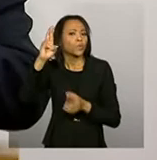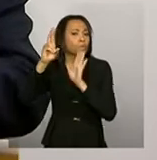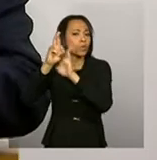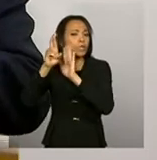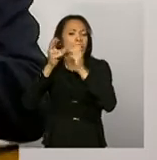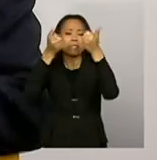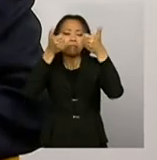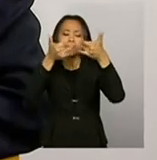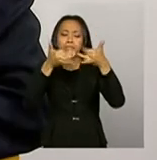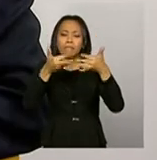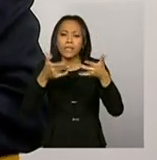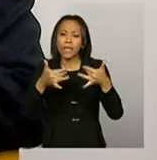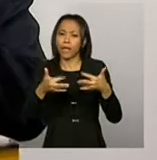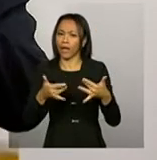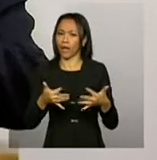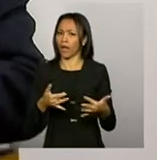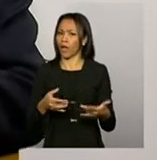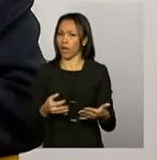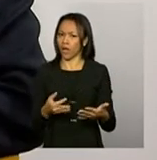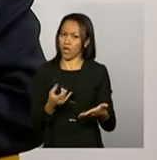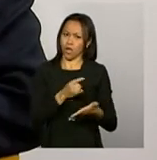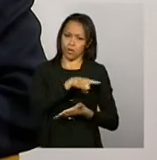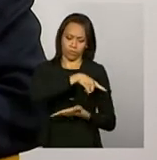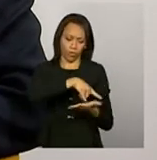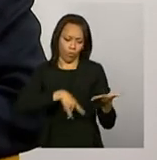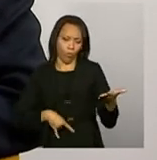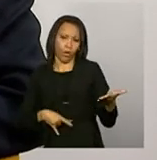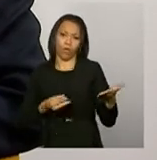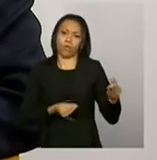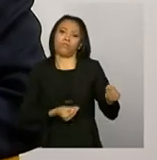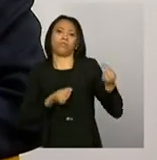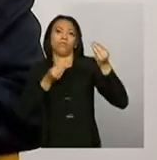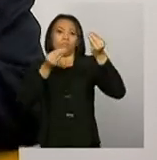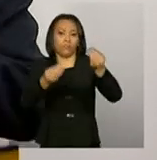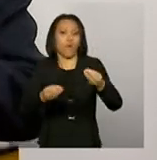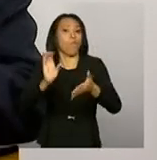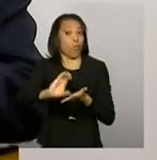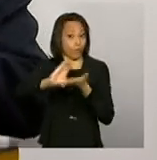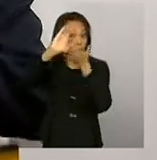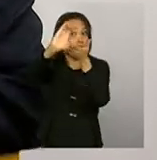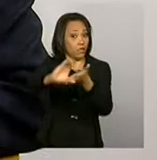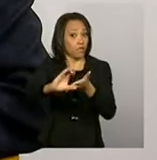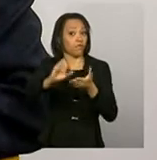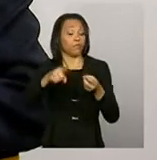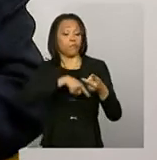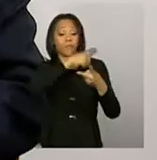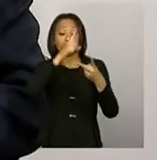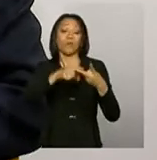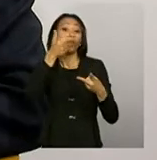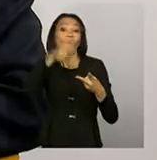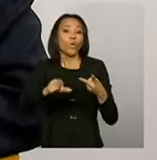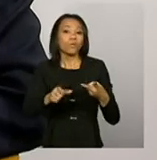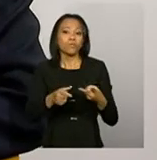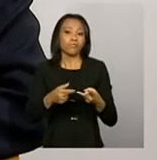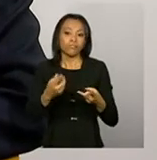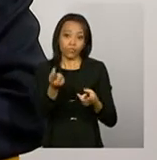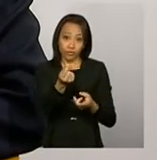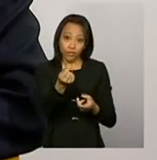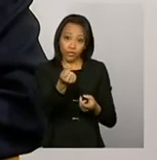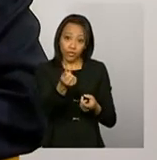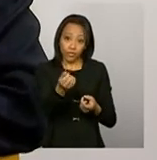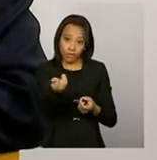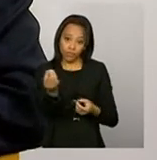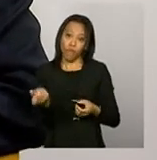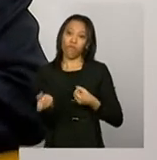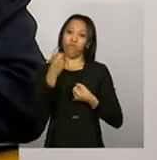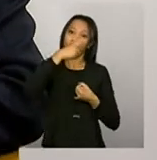melhor, por meio de uma nota explicativa para o Conselho, explicar melhor. E a outra situação é devolver os recursos para a conta do fundo.